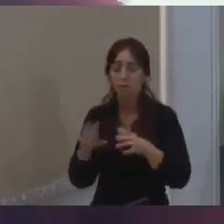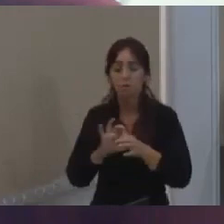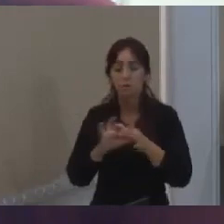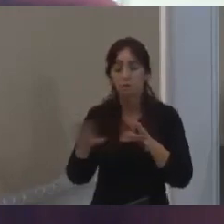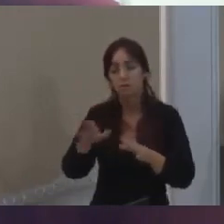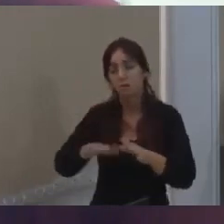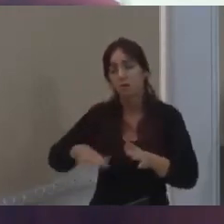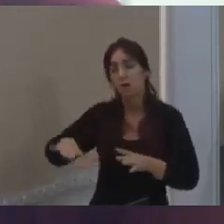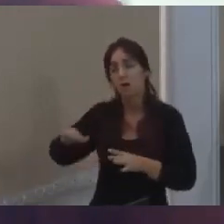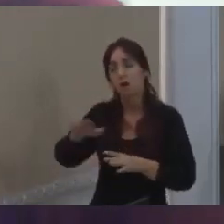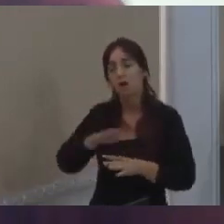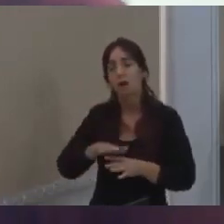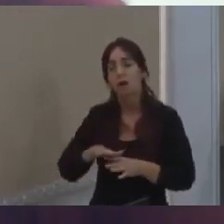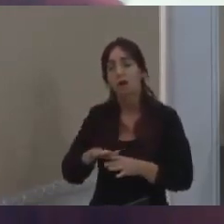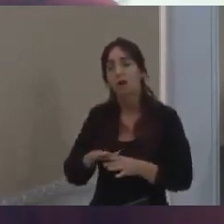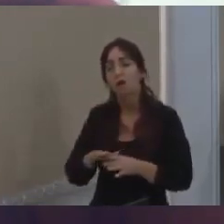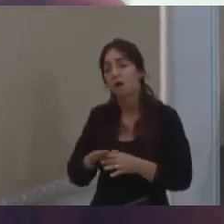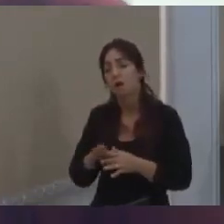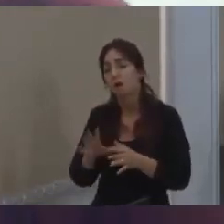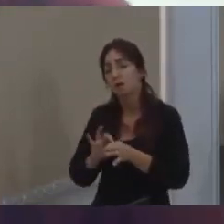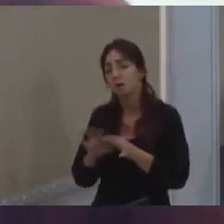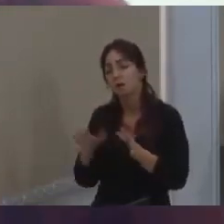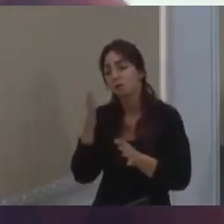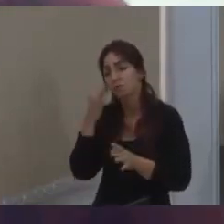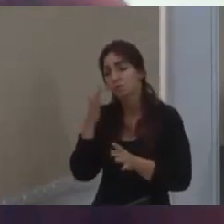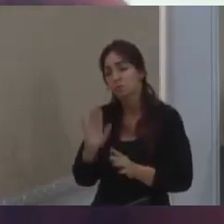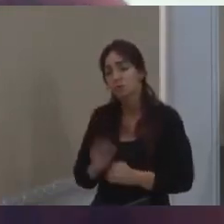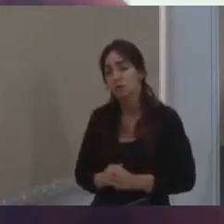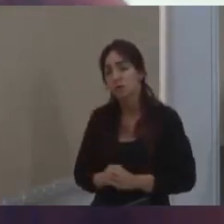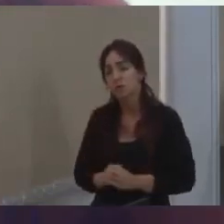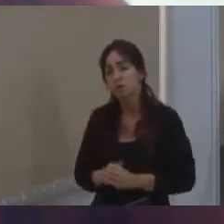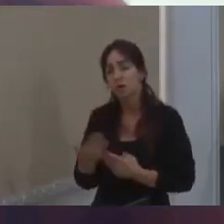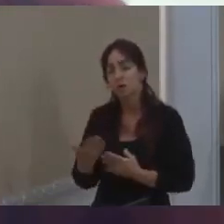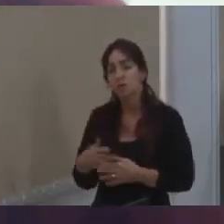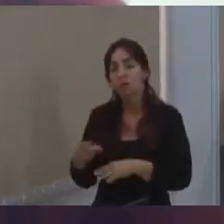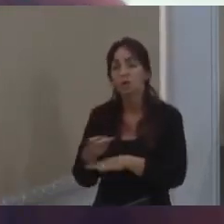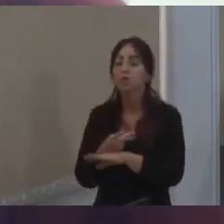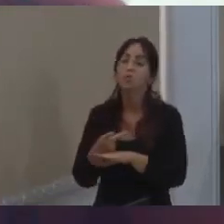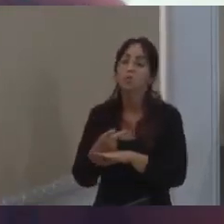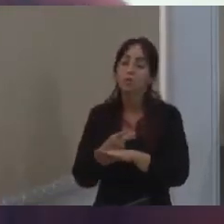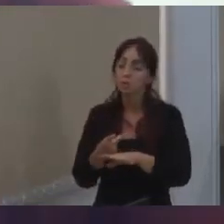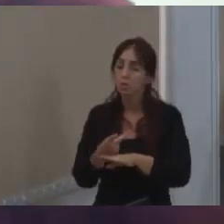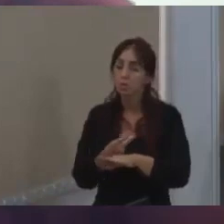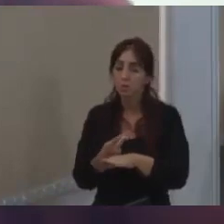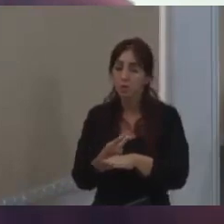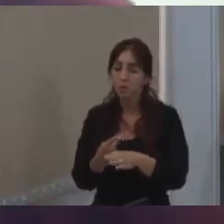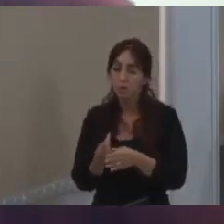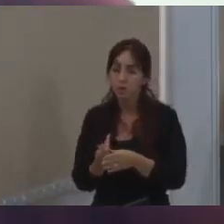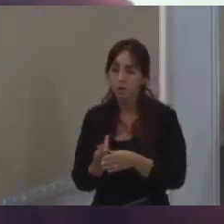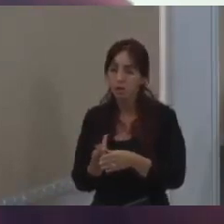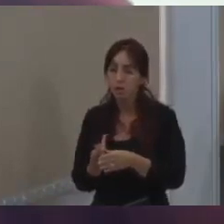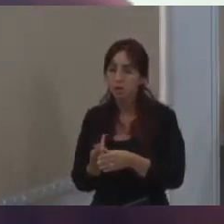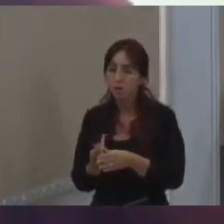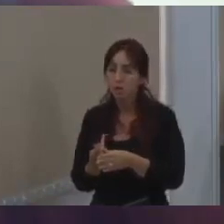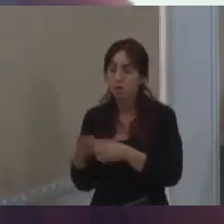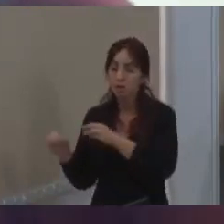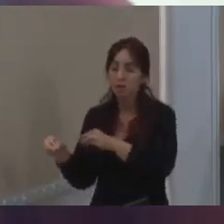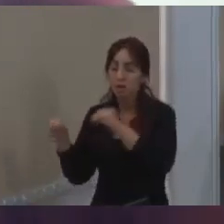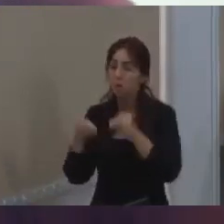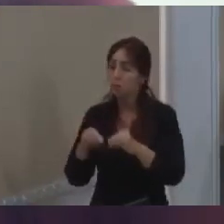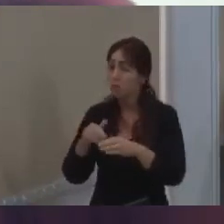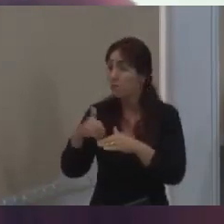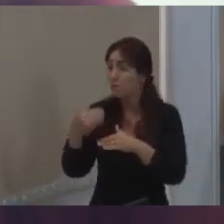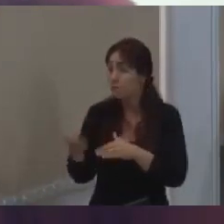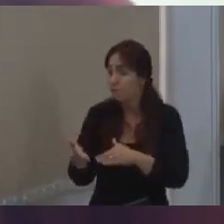área remanescente ou área livre, a gente procura e reassenta fora do território, mas